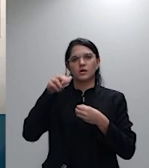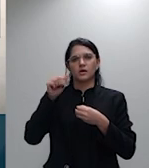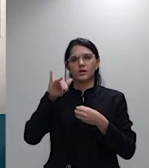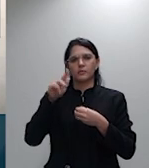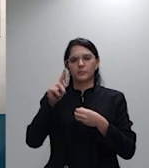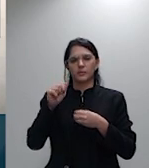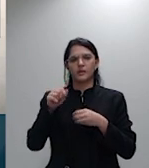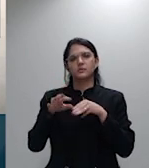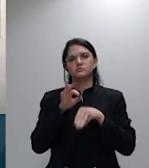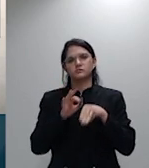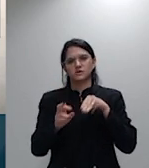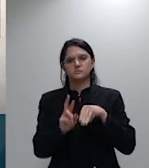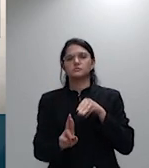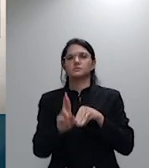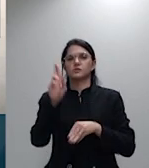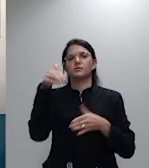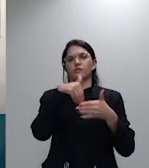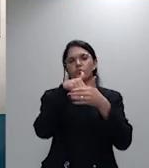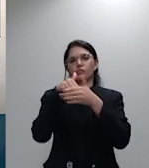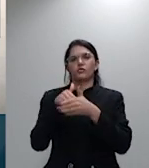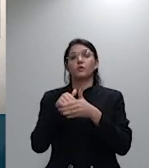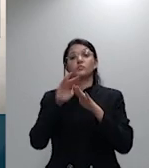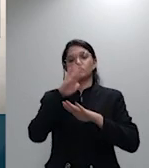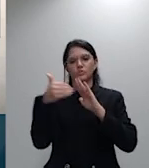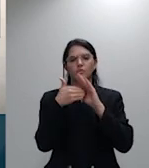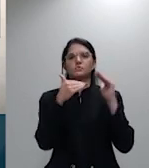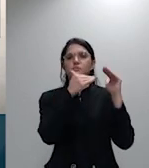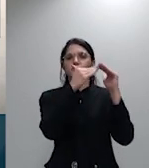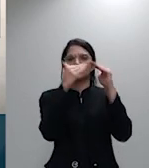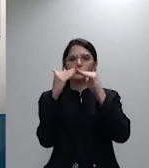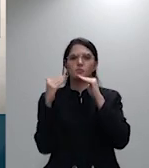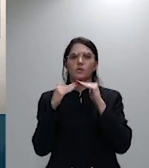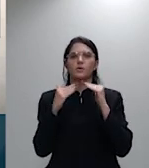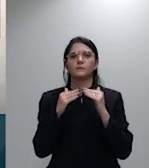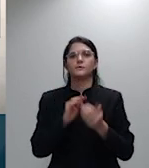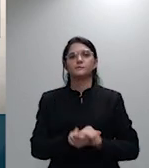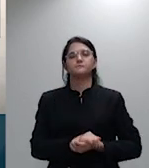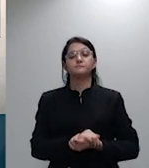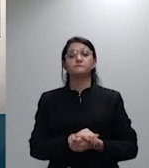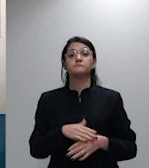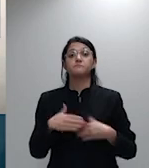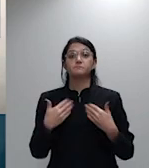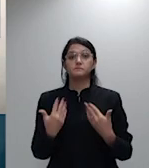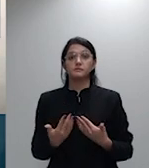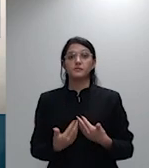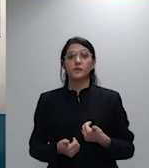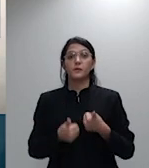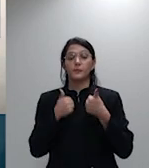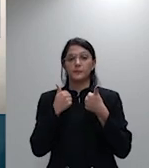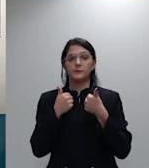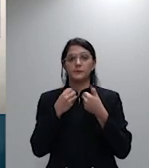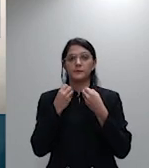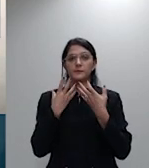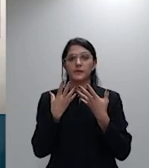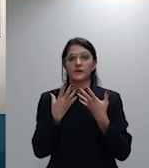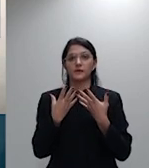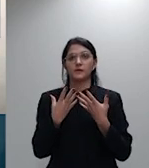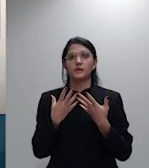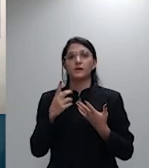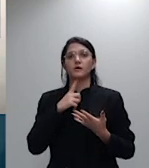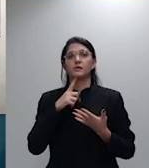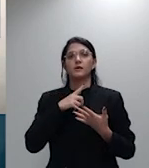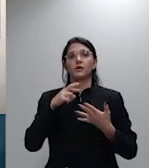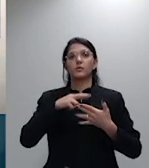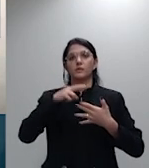bem os o chiquem portanto os recursos remanescentes não julgados nessa sessão